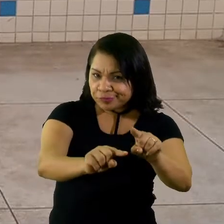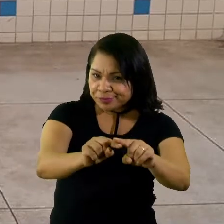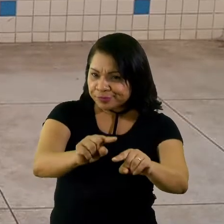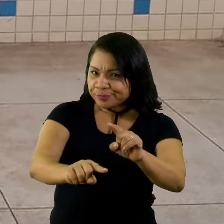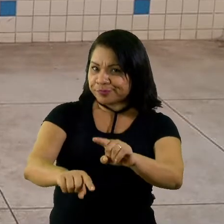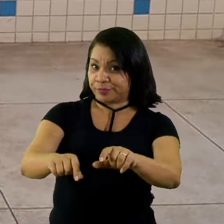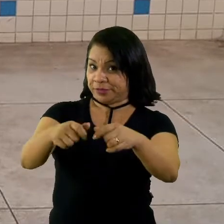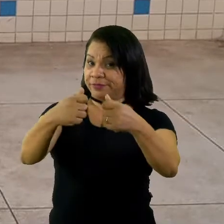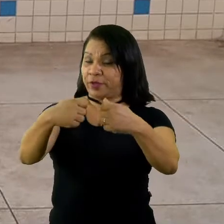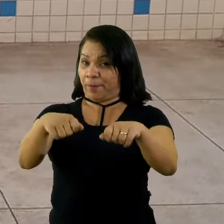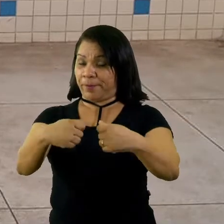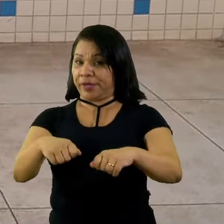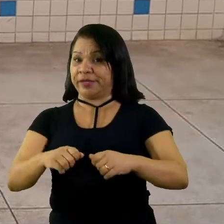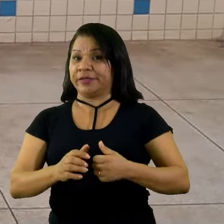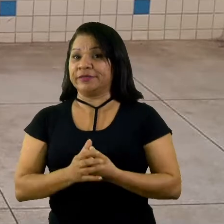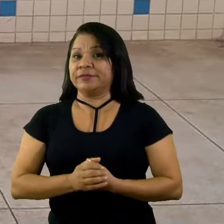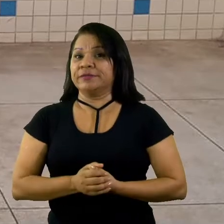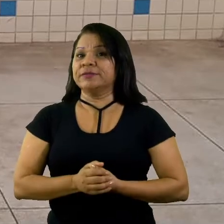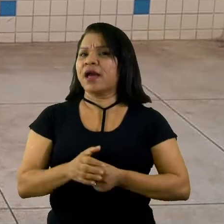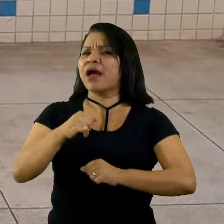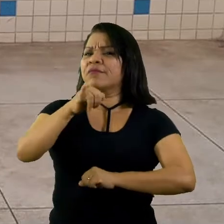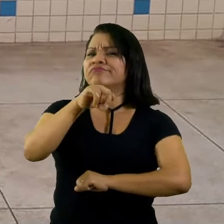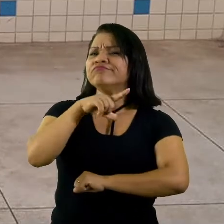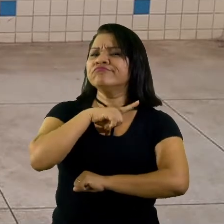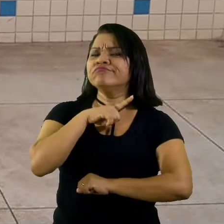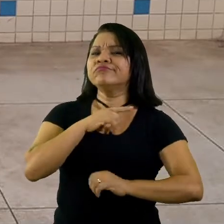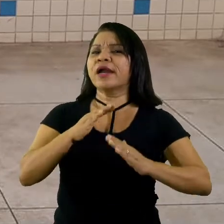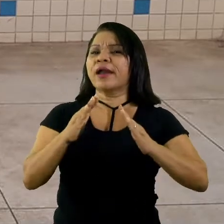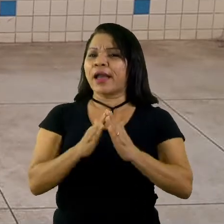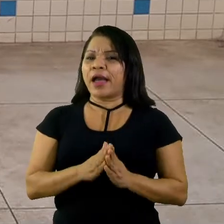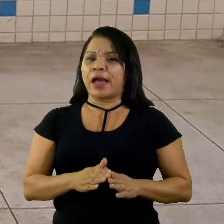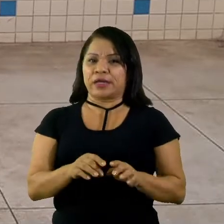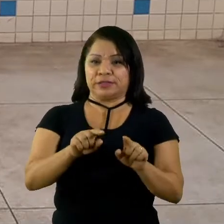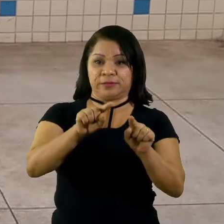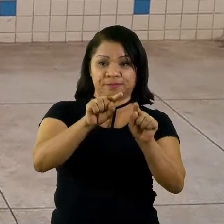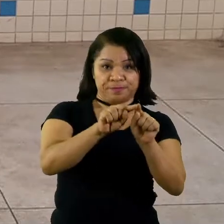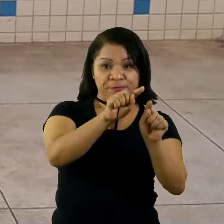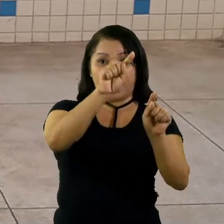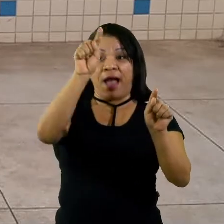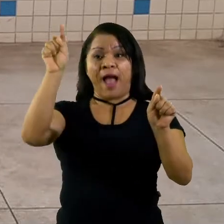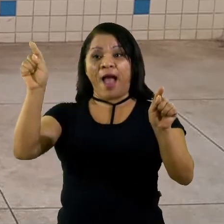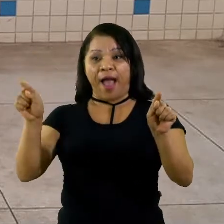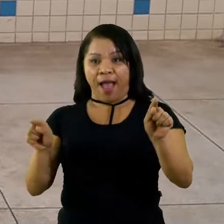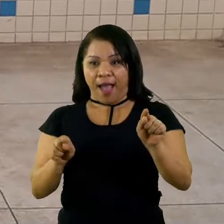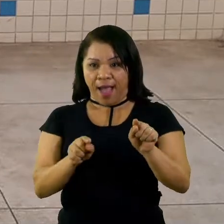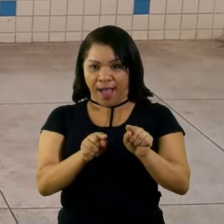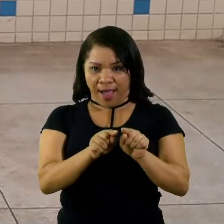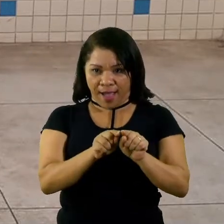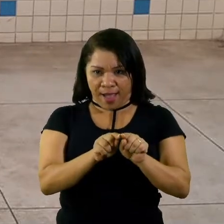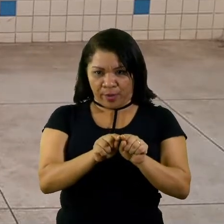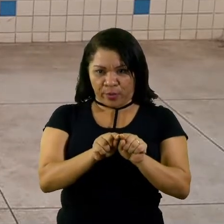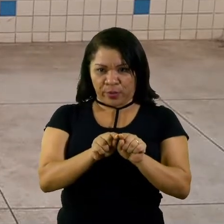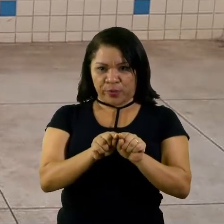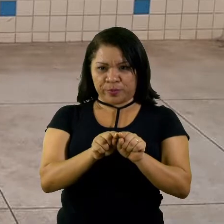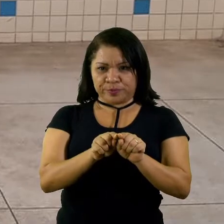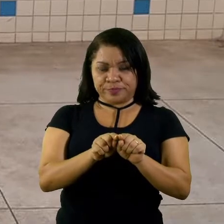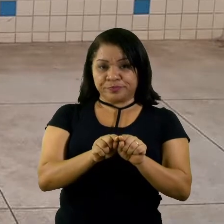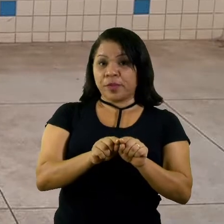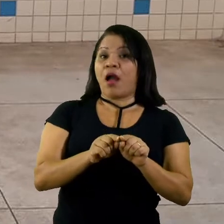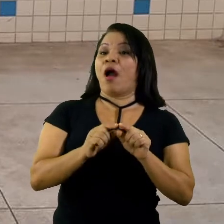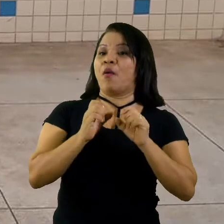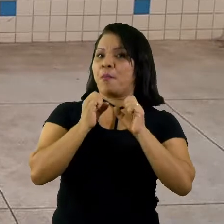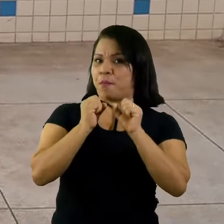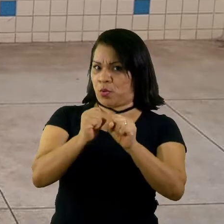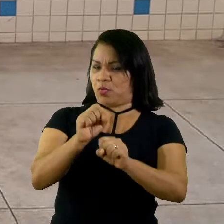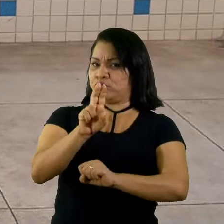precisar de, se você tiver em casa, arco. Se você não tiver em casa arco, você pode usar